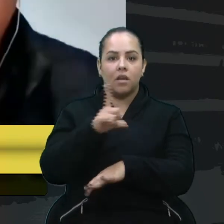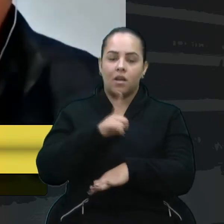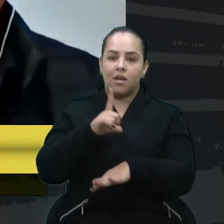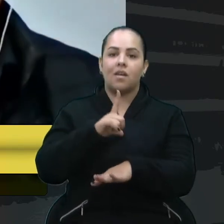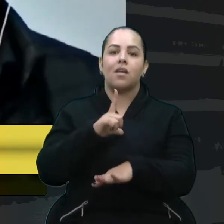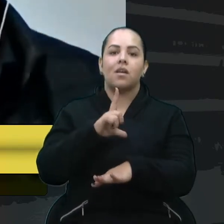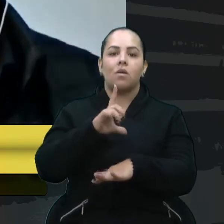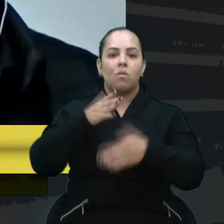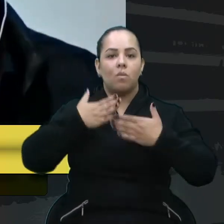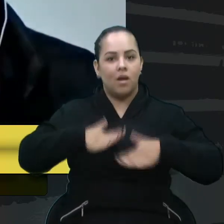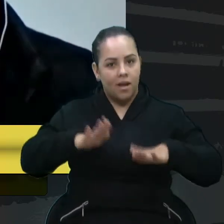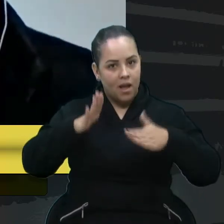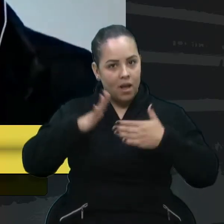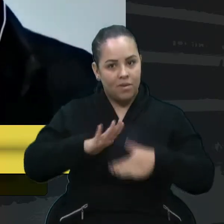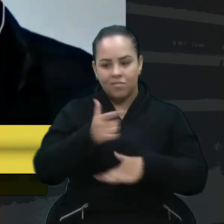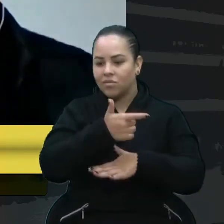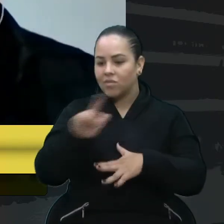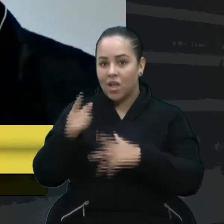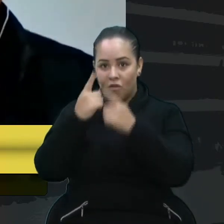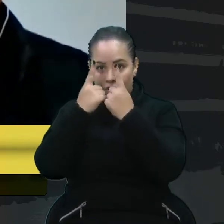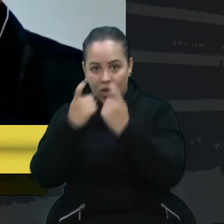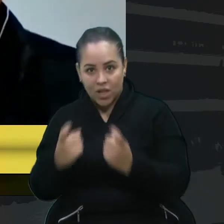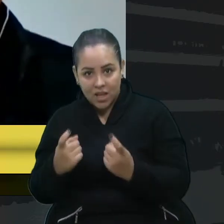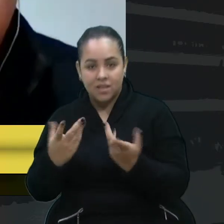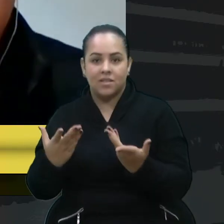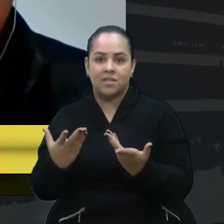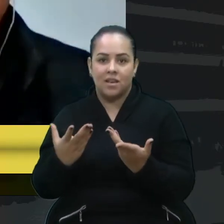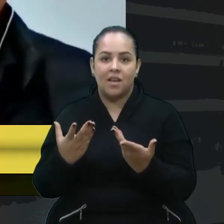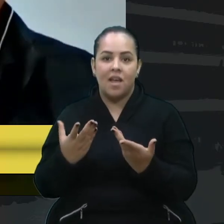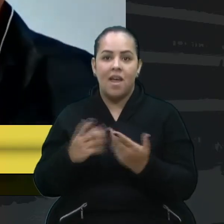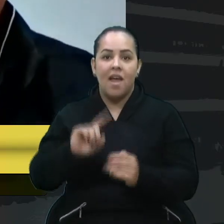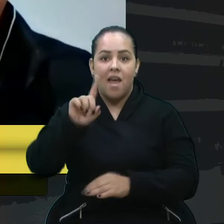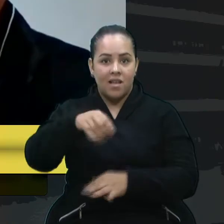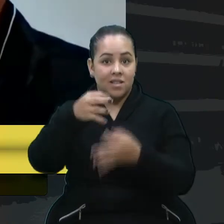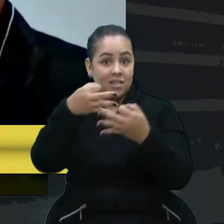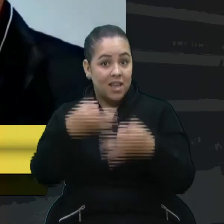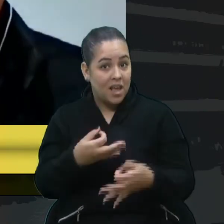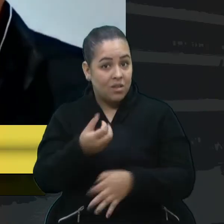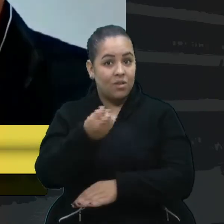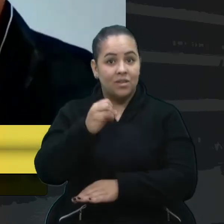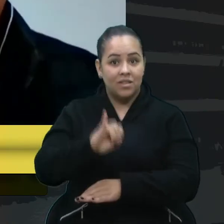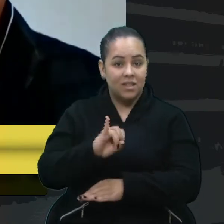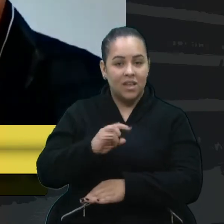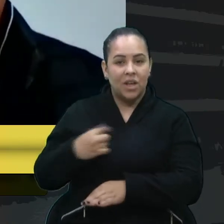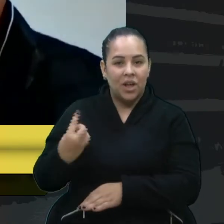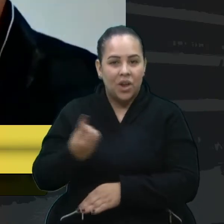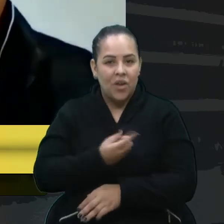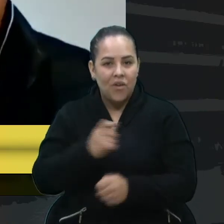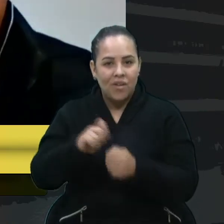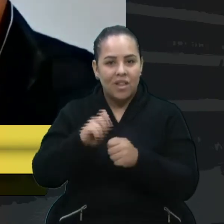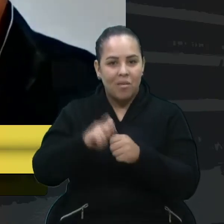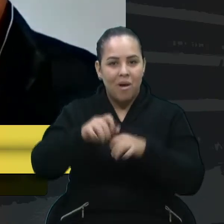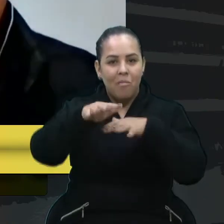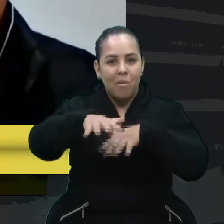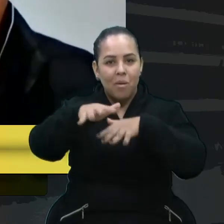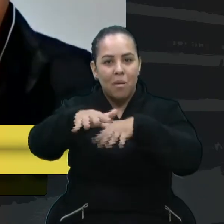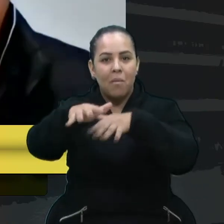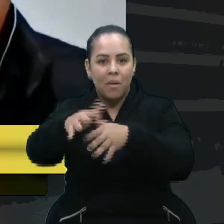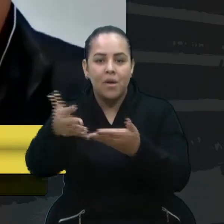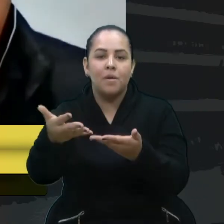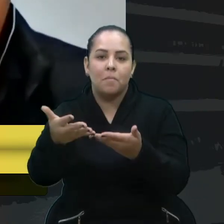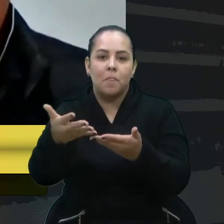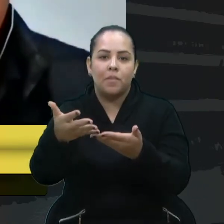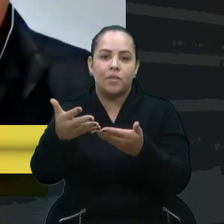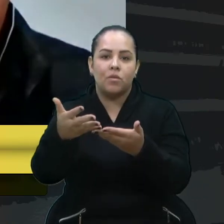válido quando não há violência, o protesto é válido quando a gente faz um protesto pacífico e